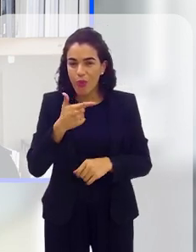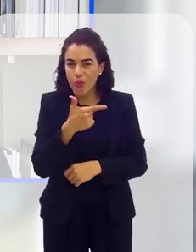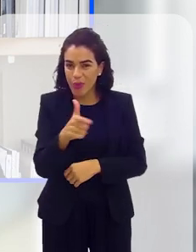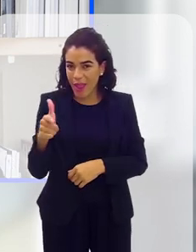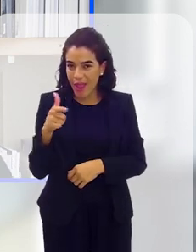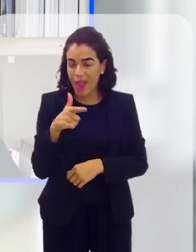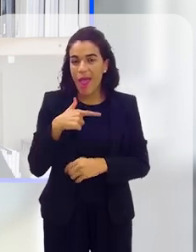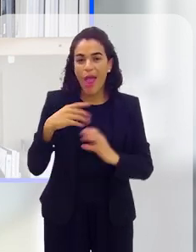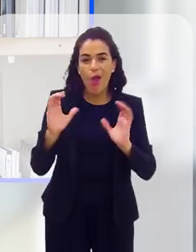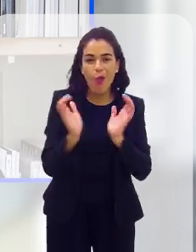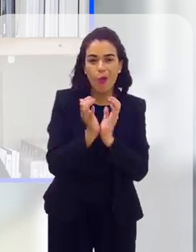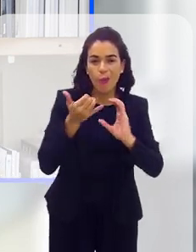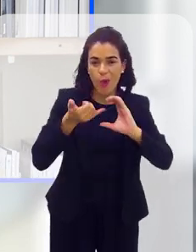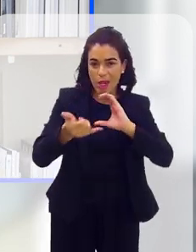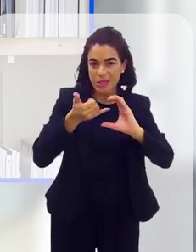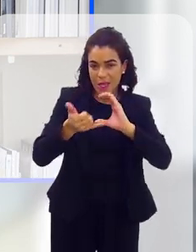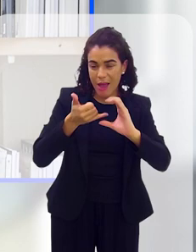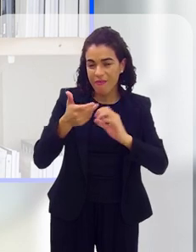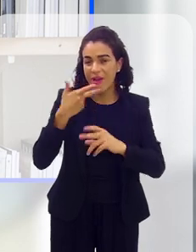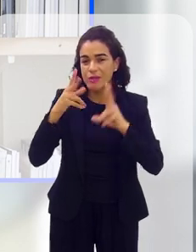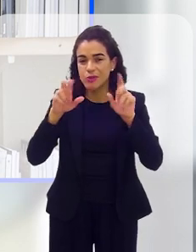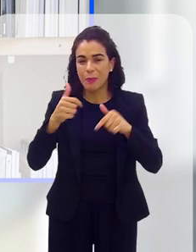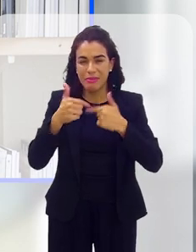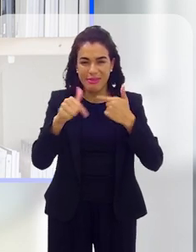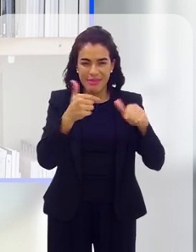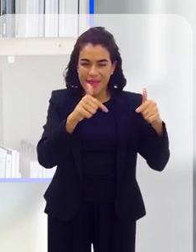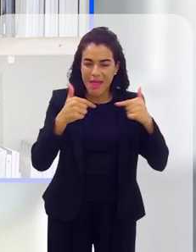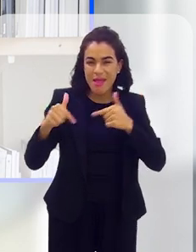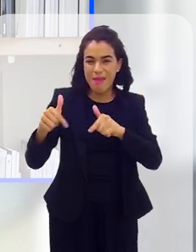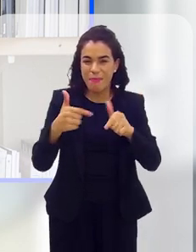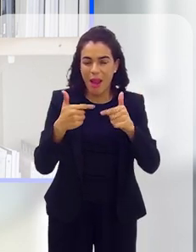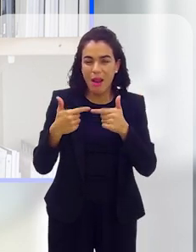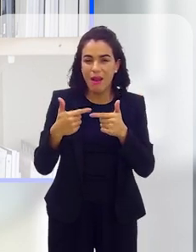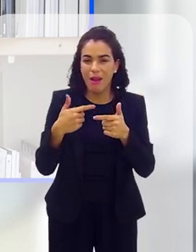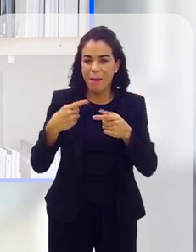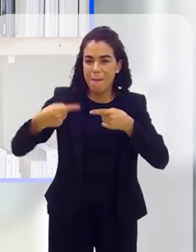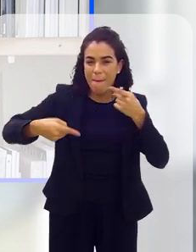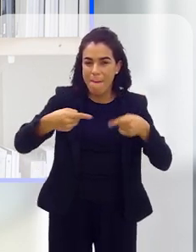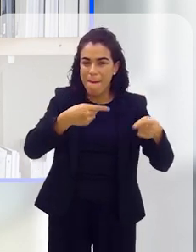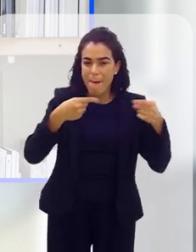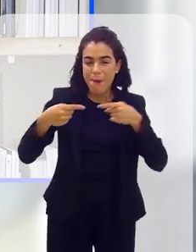recebendo e-mail, hoje em dia é grupo de WhatsApp que as pessoas tratam questões profissionais